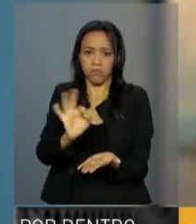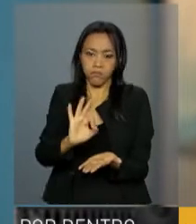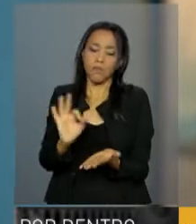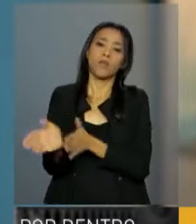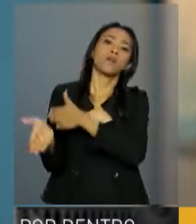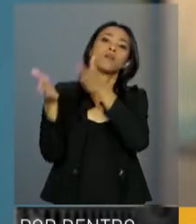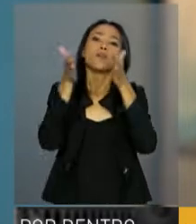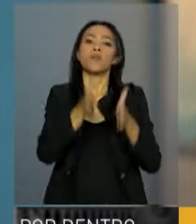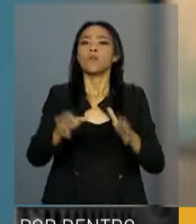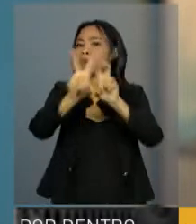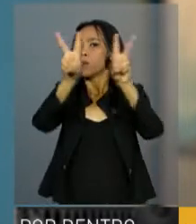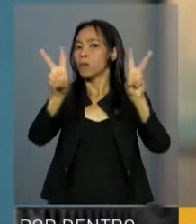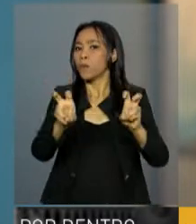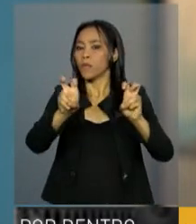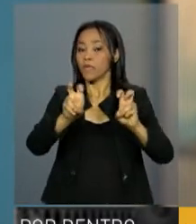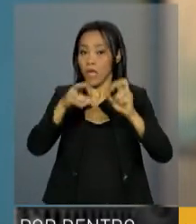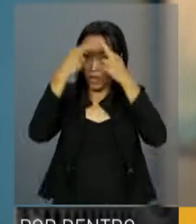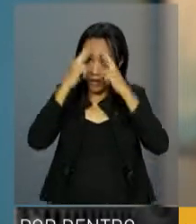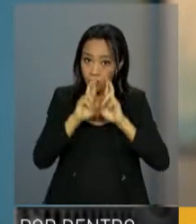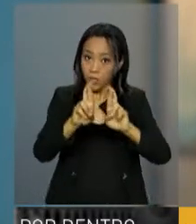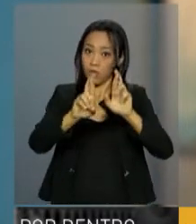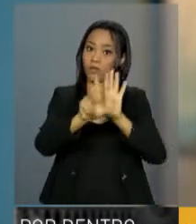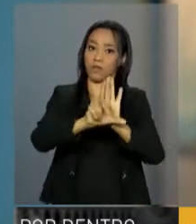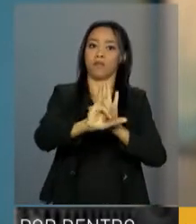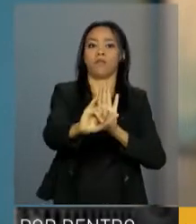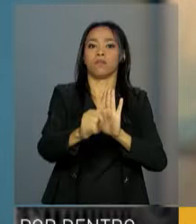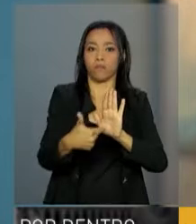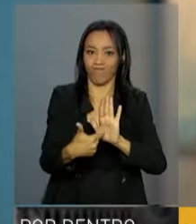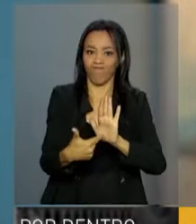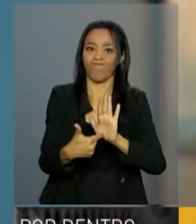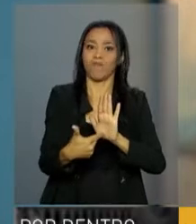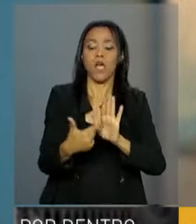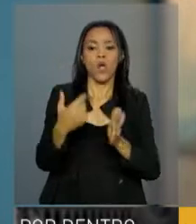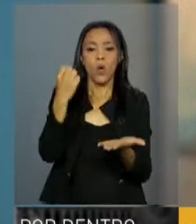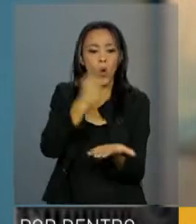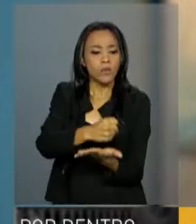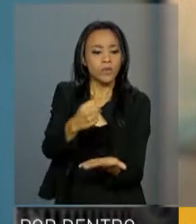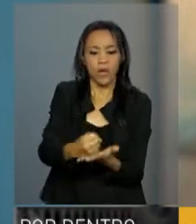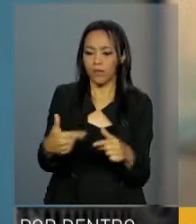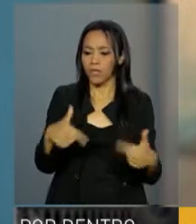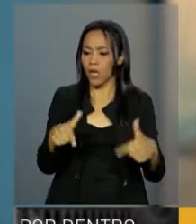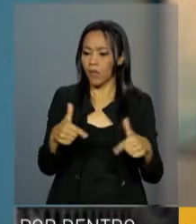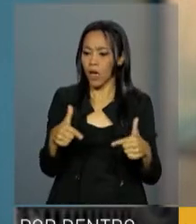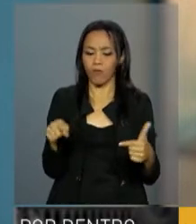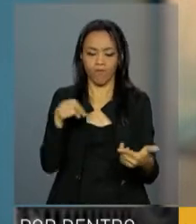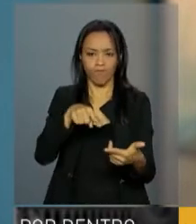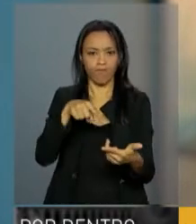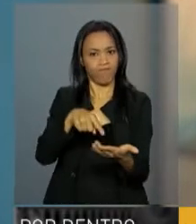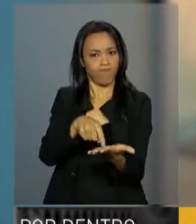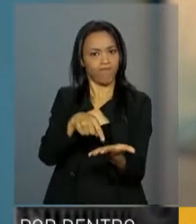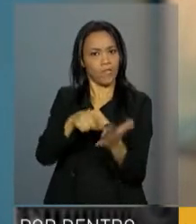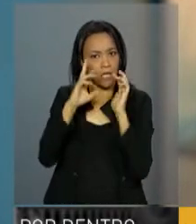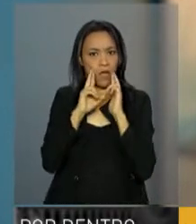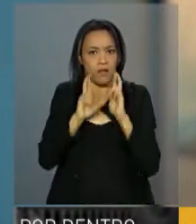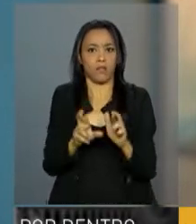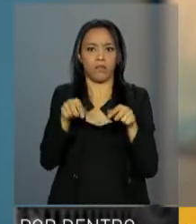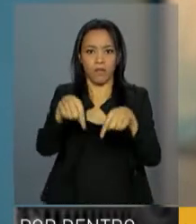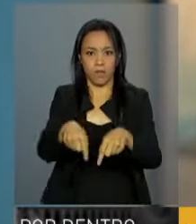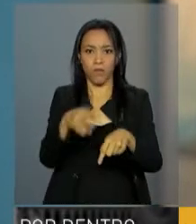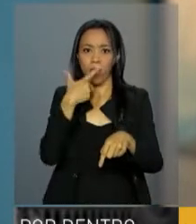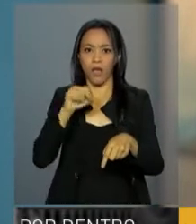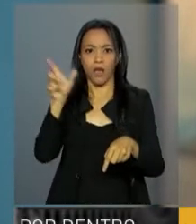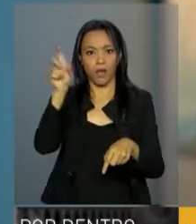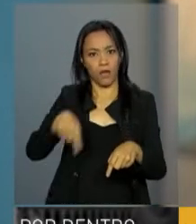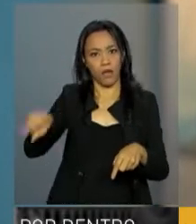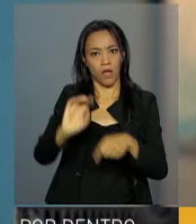eixo é segurança jurídica. A interpretação do contrato do trabalho precisa ser fiel. Por aquele que